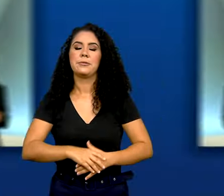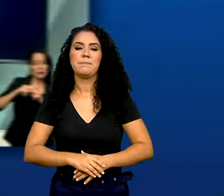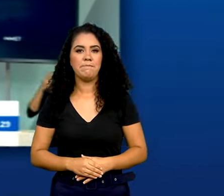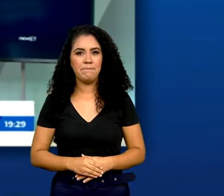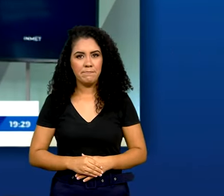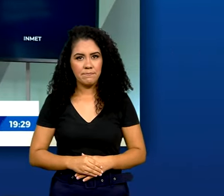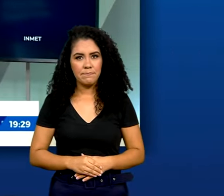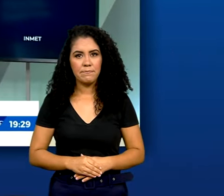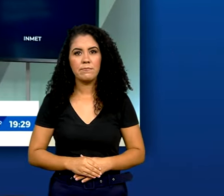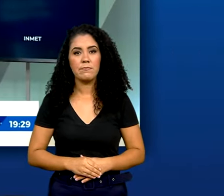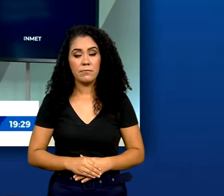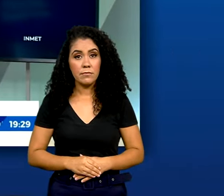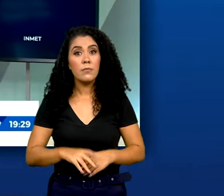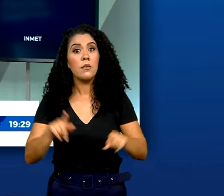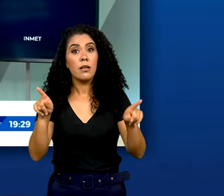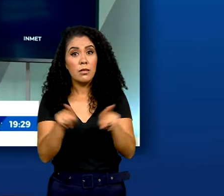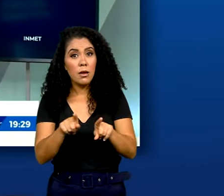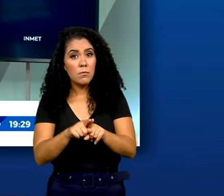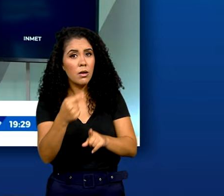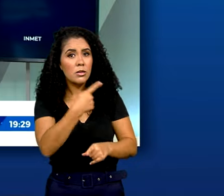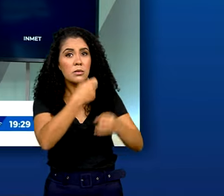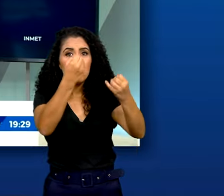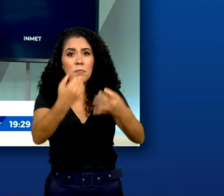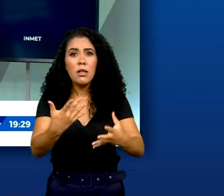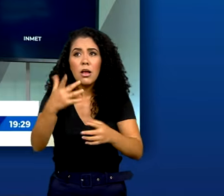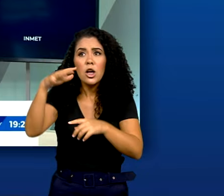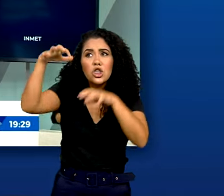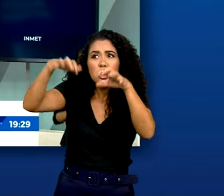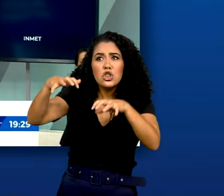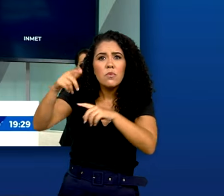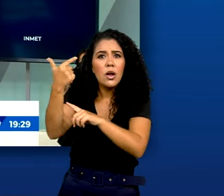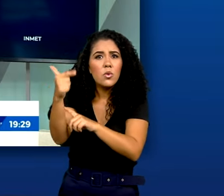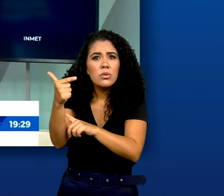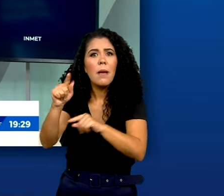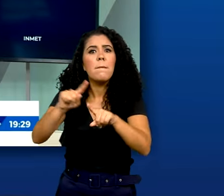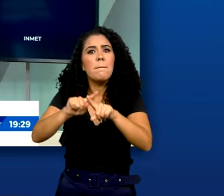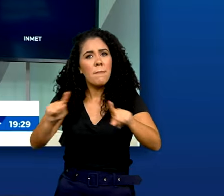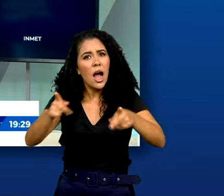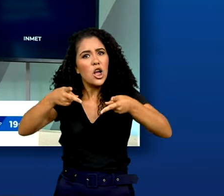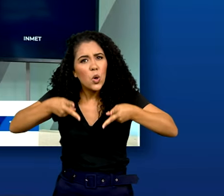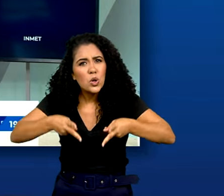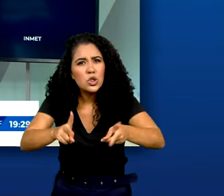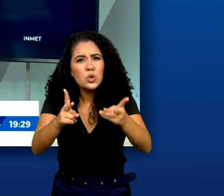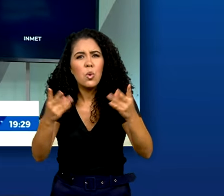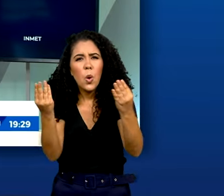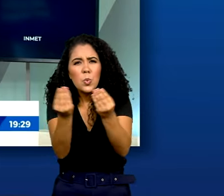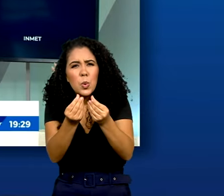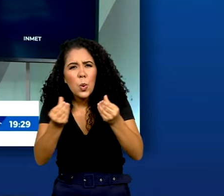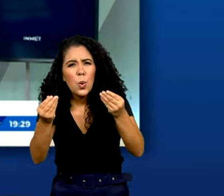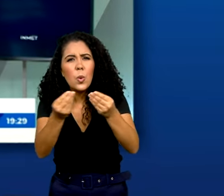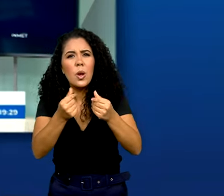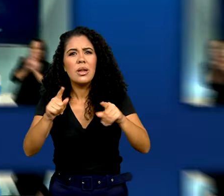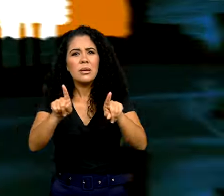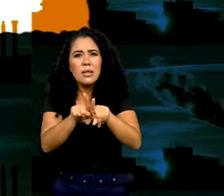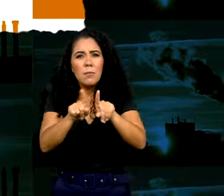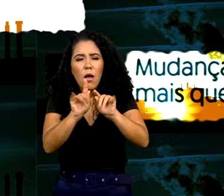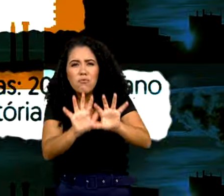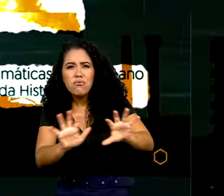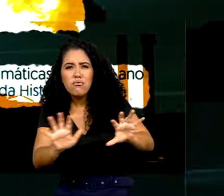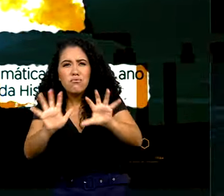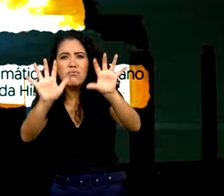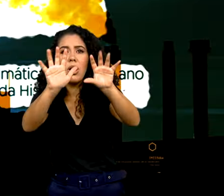E é ali que não tem previsão de chuva e vai continuar carregado de poeira, fumaça e poluição.